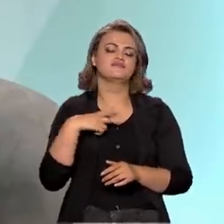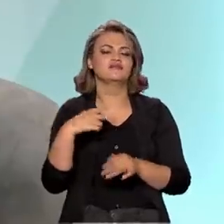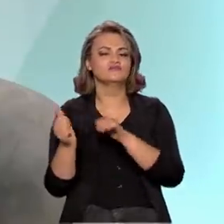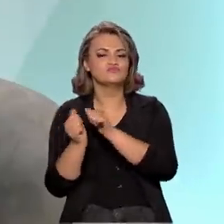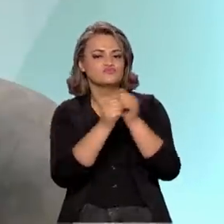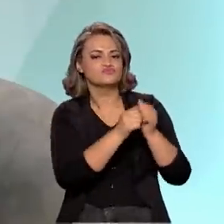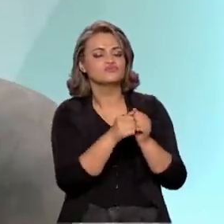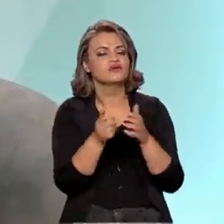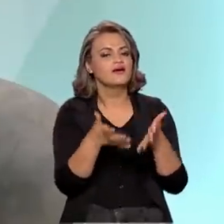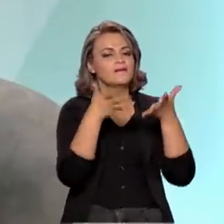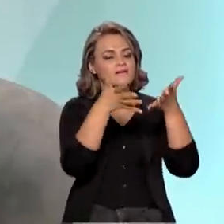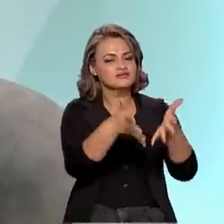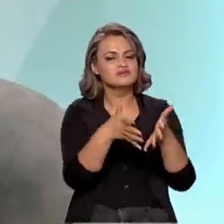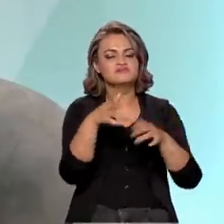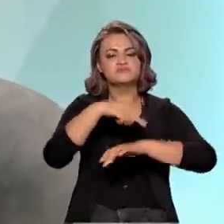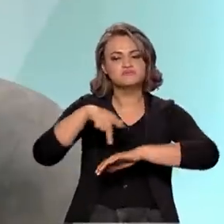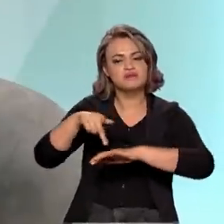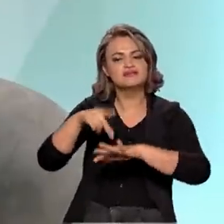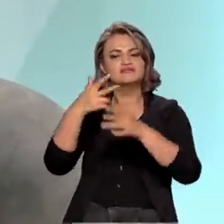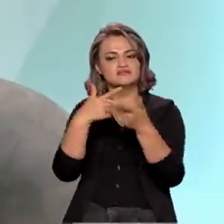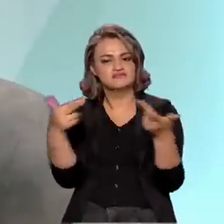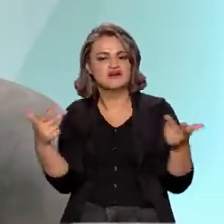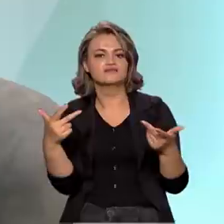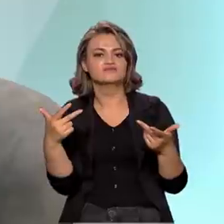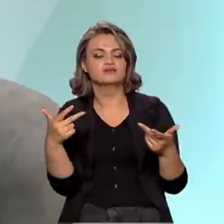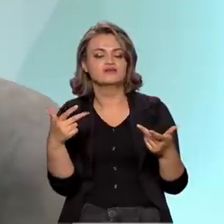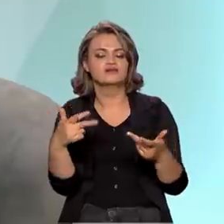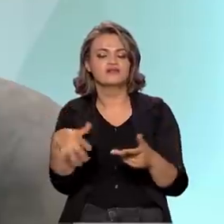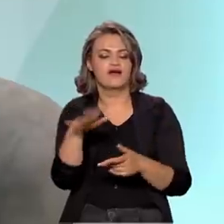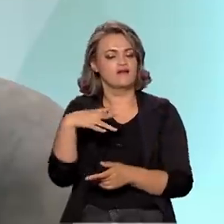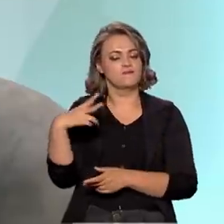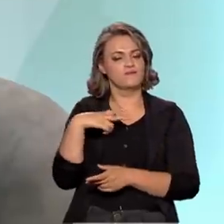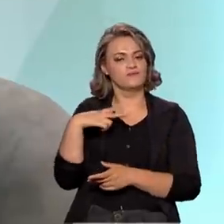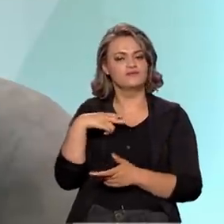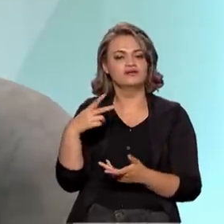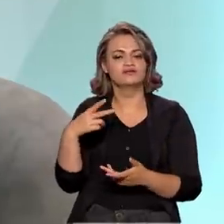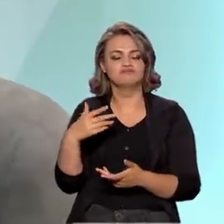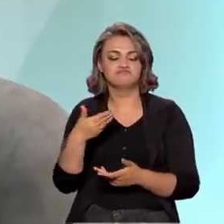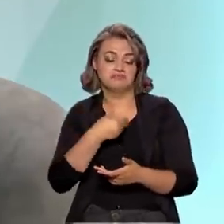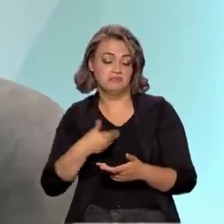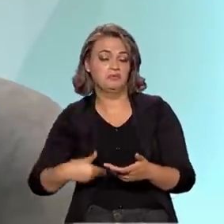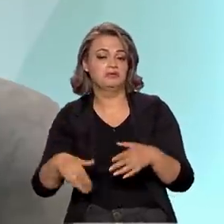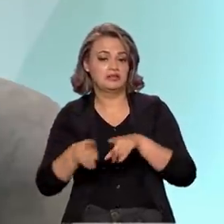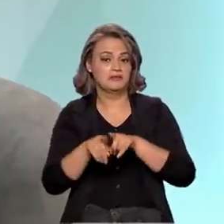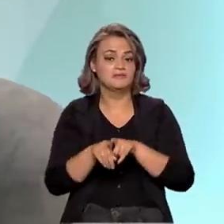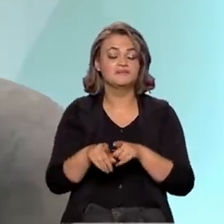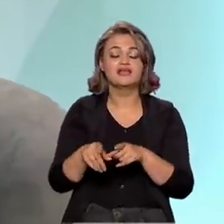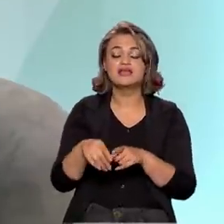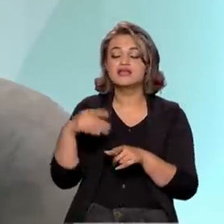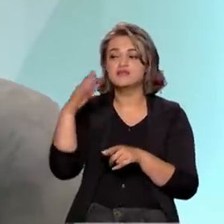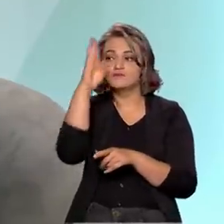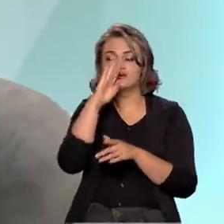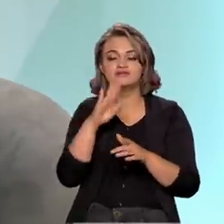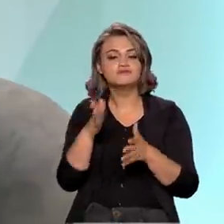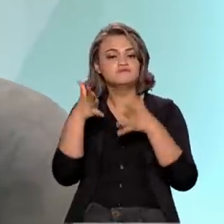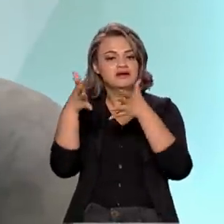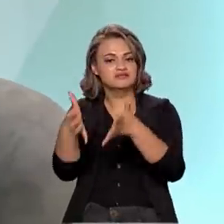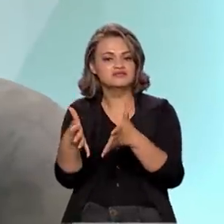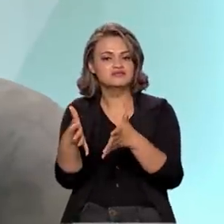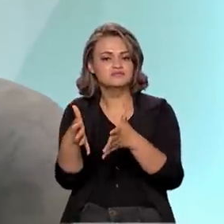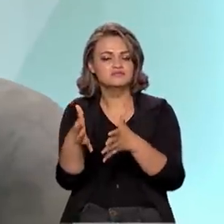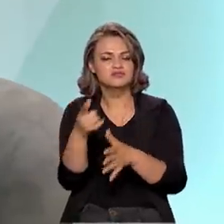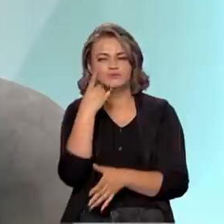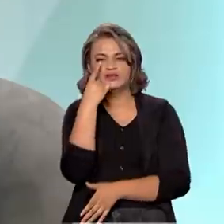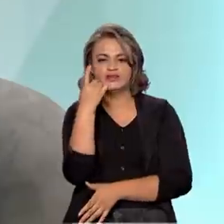e tem a participação de muitos países também no setor público. E o Brasil participa disso de uma forma muito interessante, que eu sempre quis